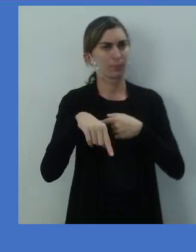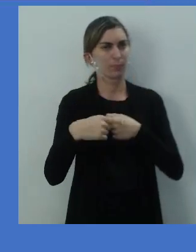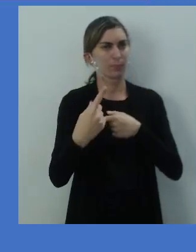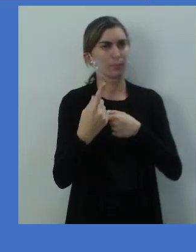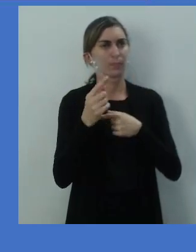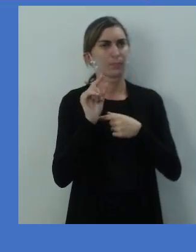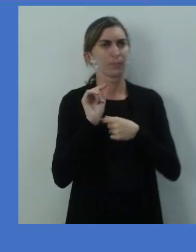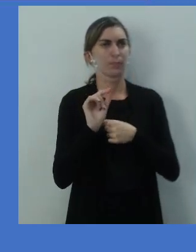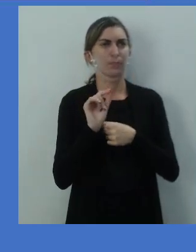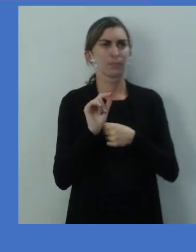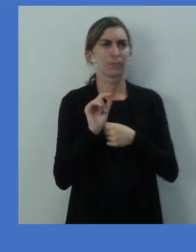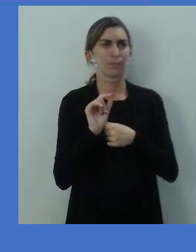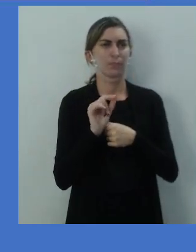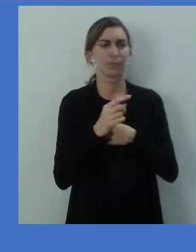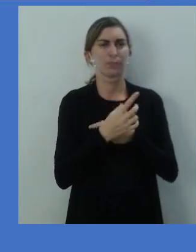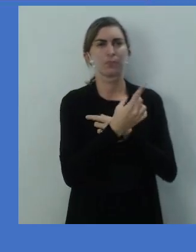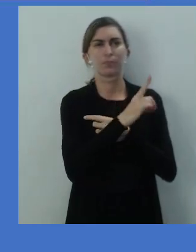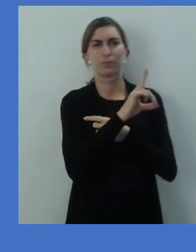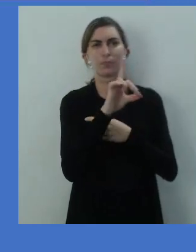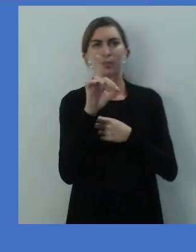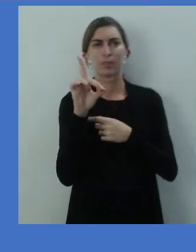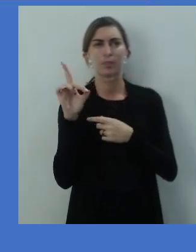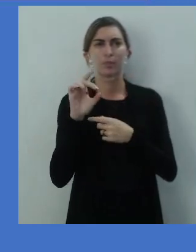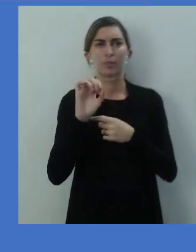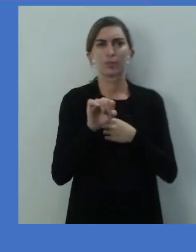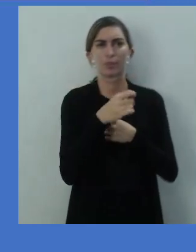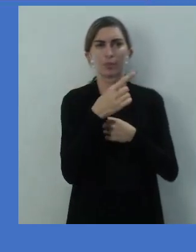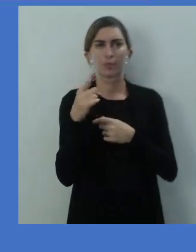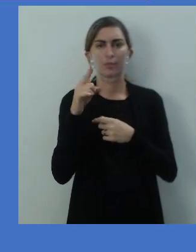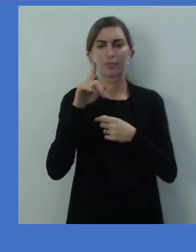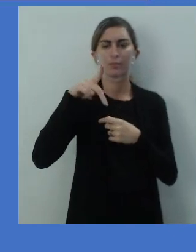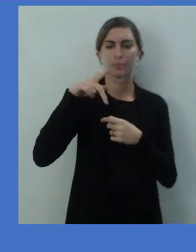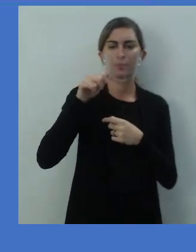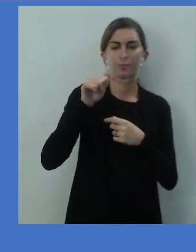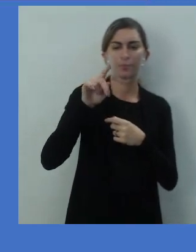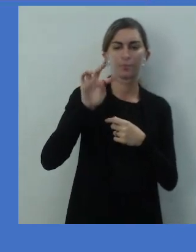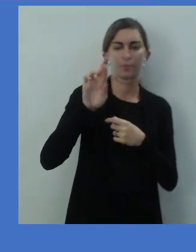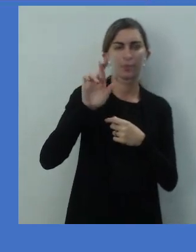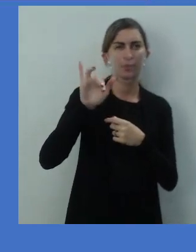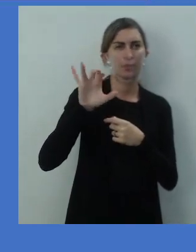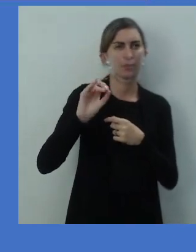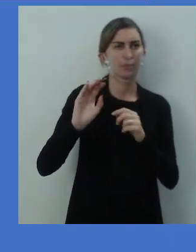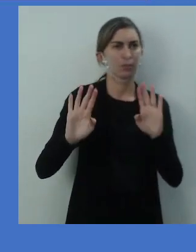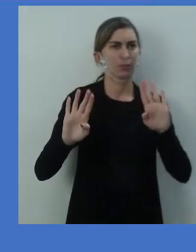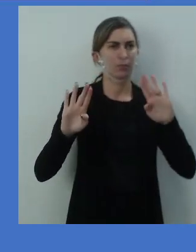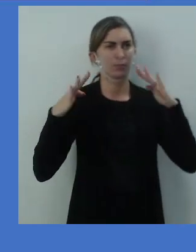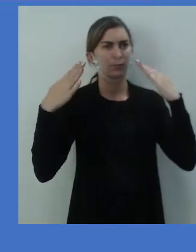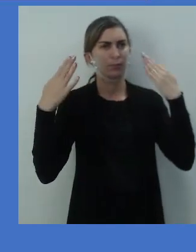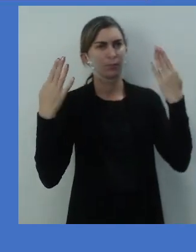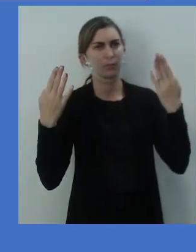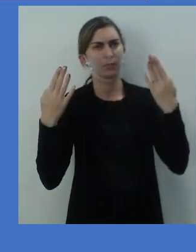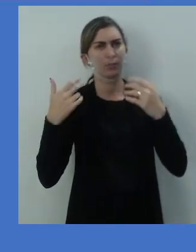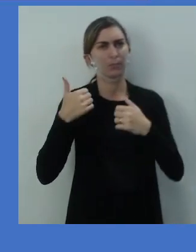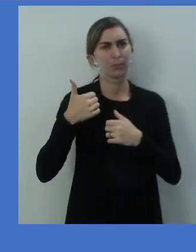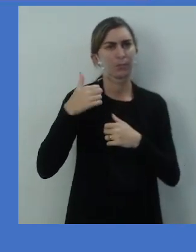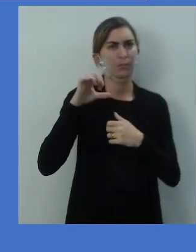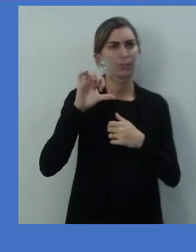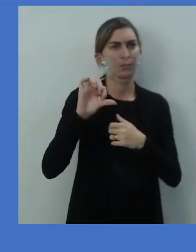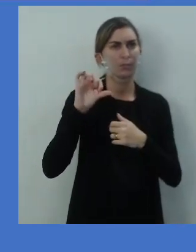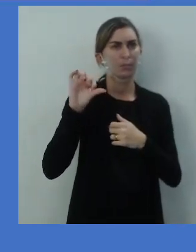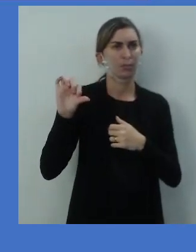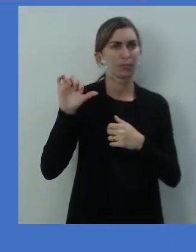Patrick Day, ou Dia de São Patrício, que é uma festa anual realizada desde 1997